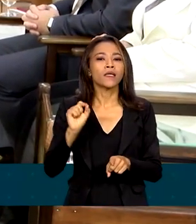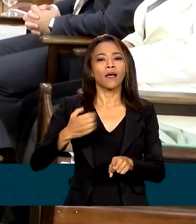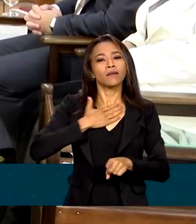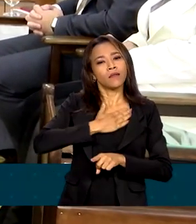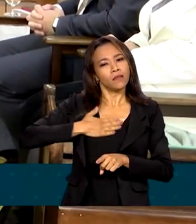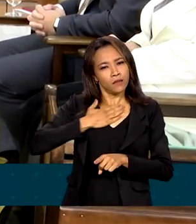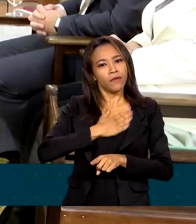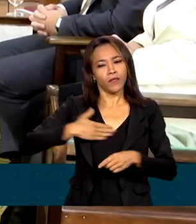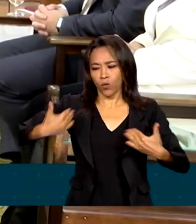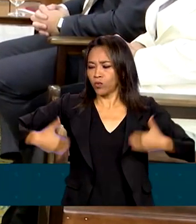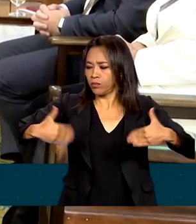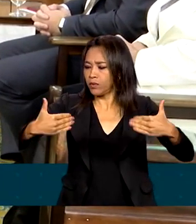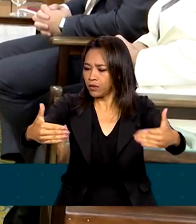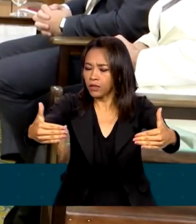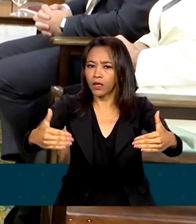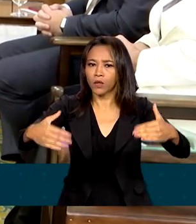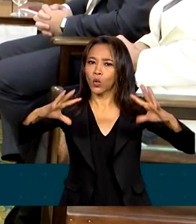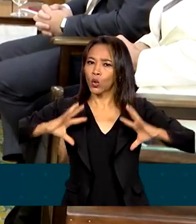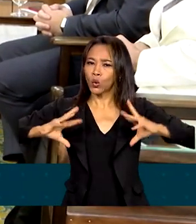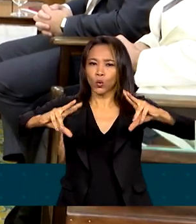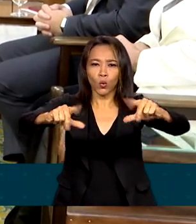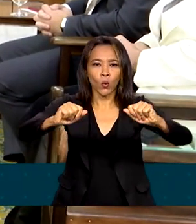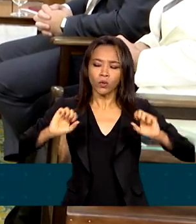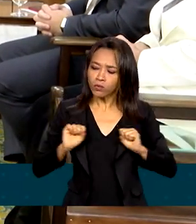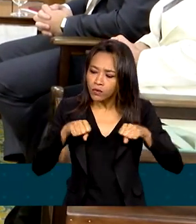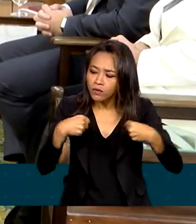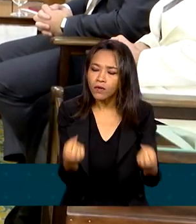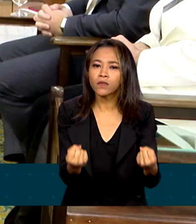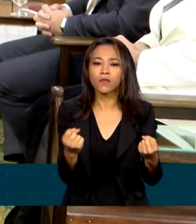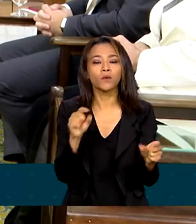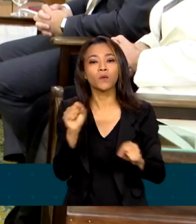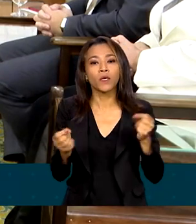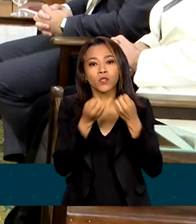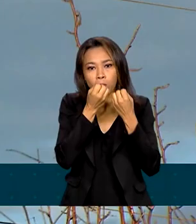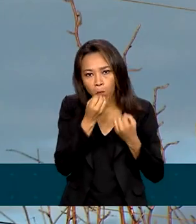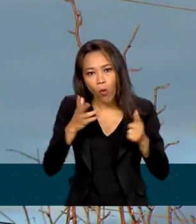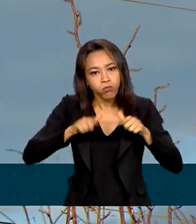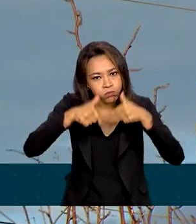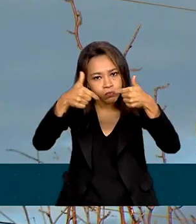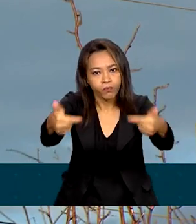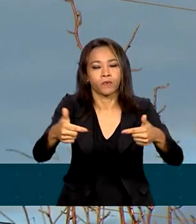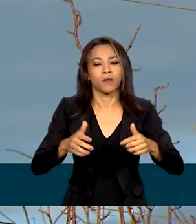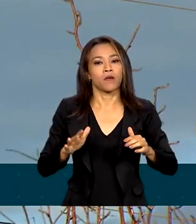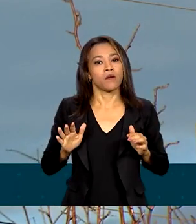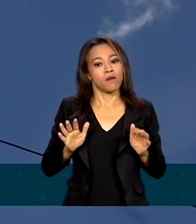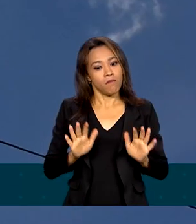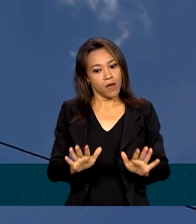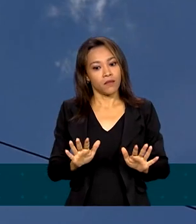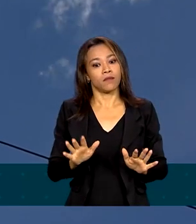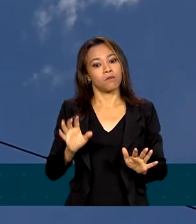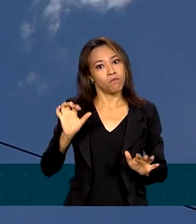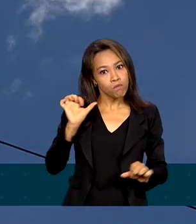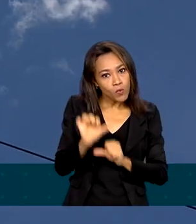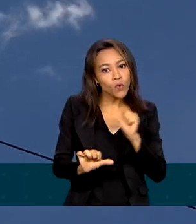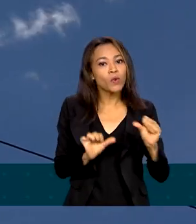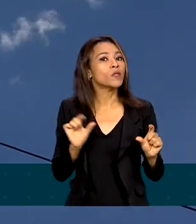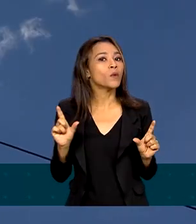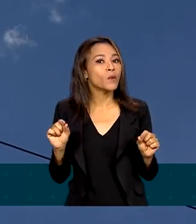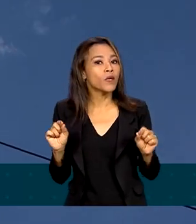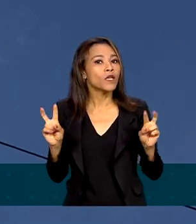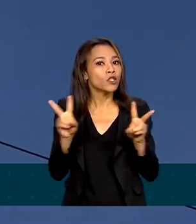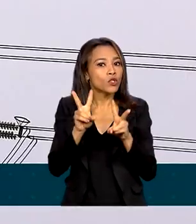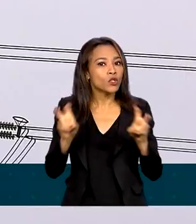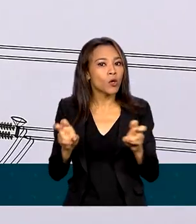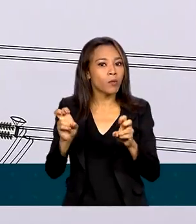atual ministério, já que todos estão empenhados em fazer um bom trabalho. Mas o ânimo muda quando o assunto é a